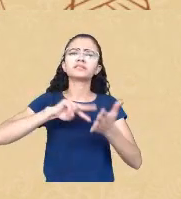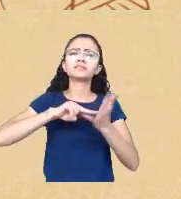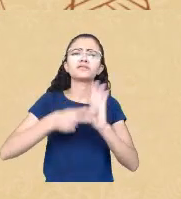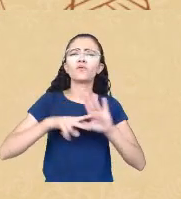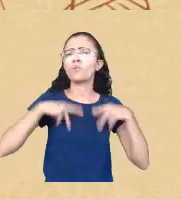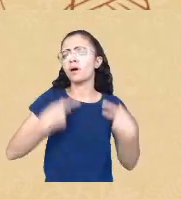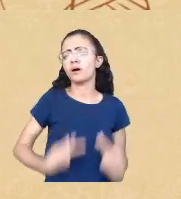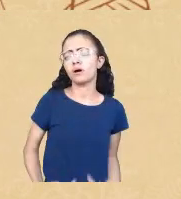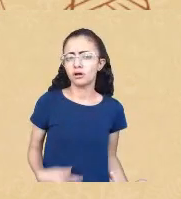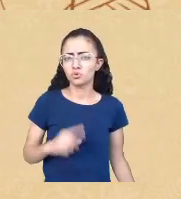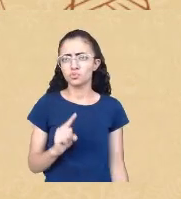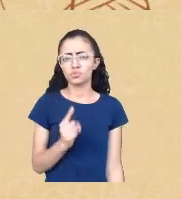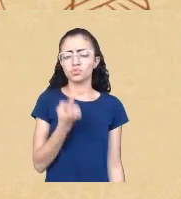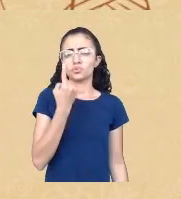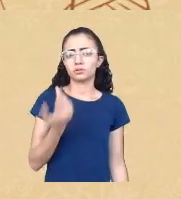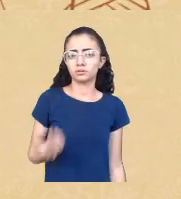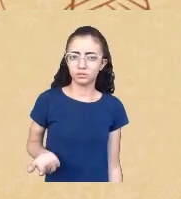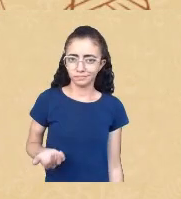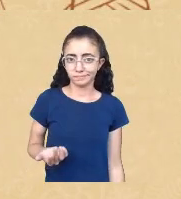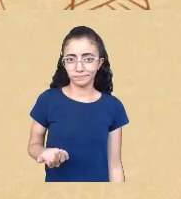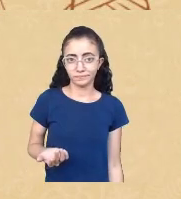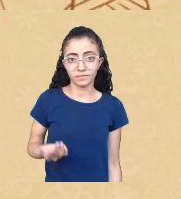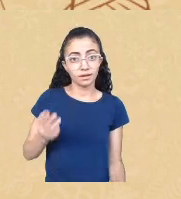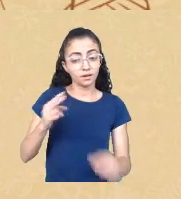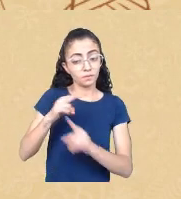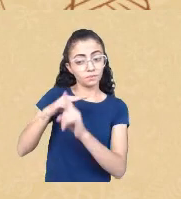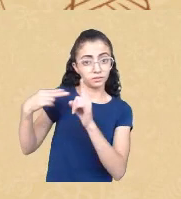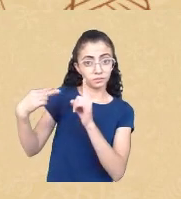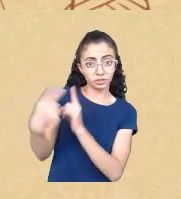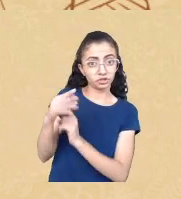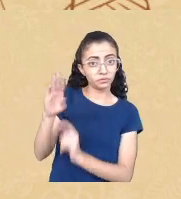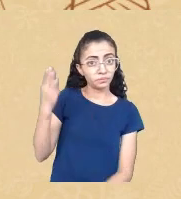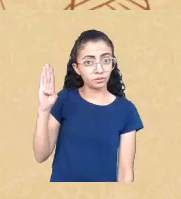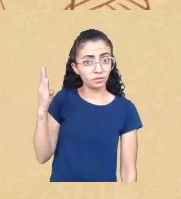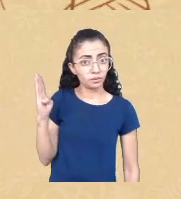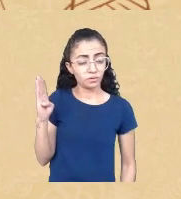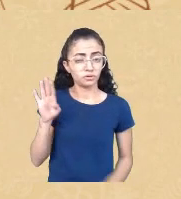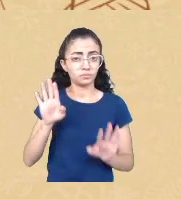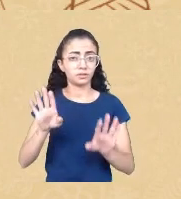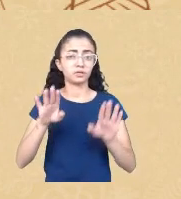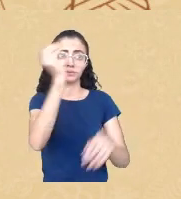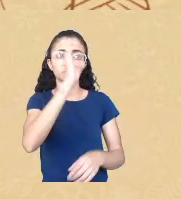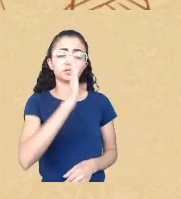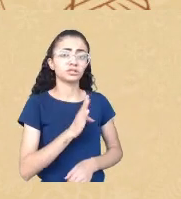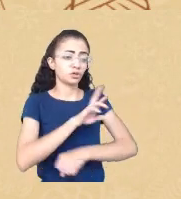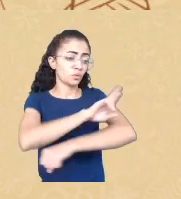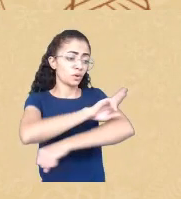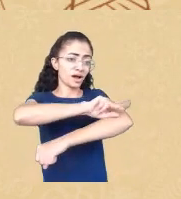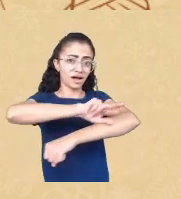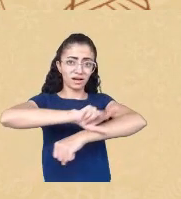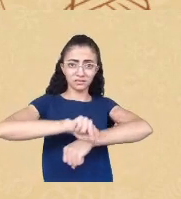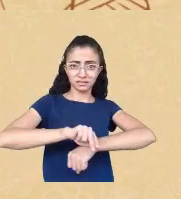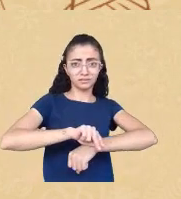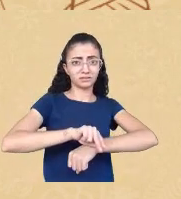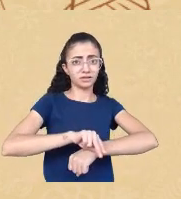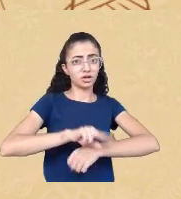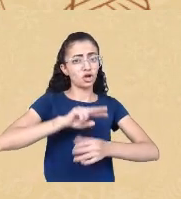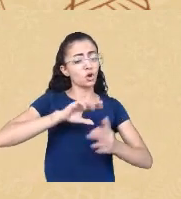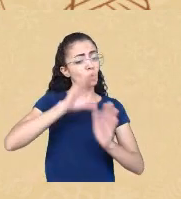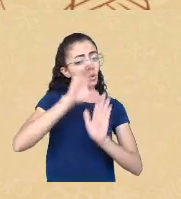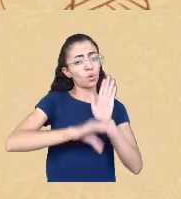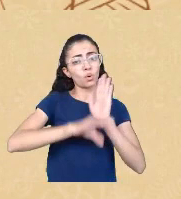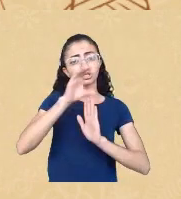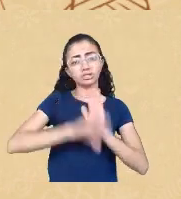da perspectiva biológica só que no Brasil não foi dessa maneira que raça foi estruturada no Brasil nós